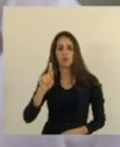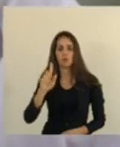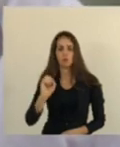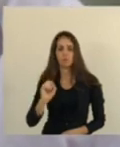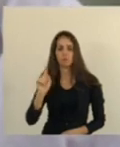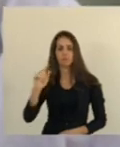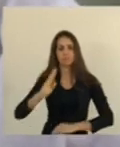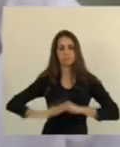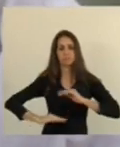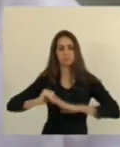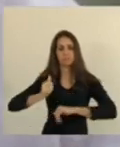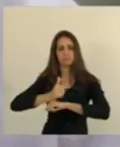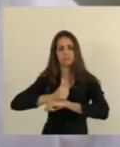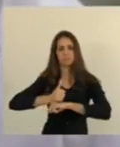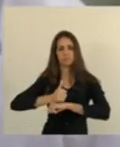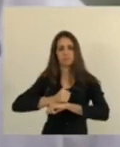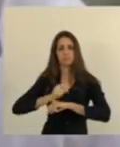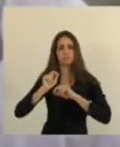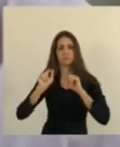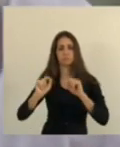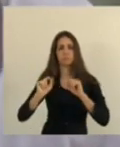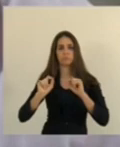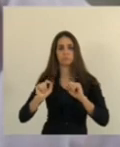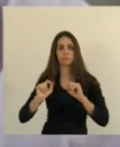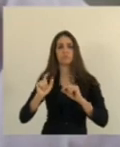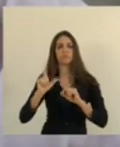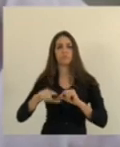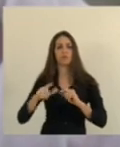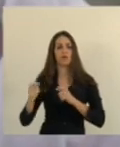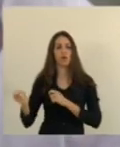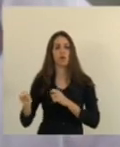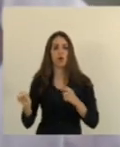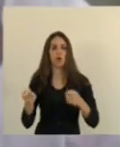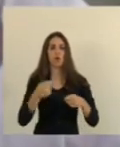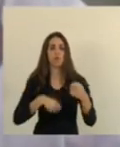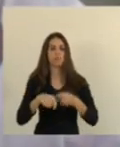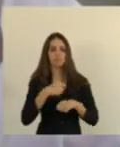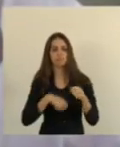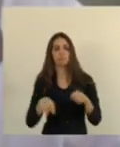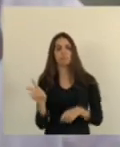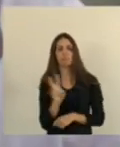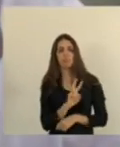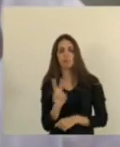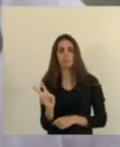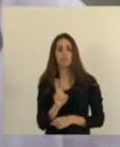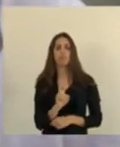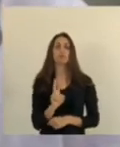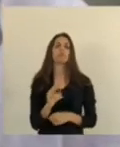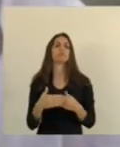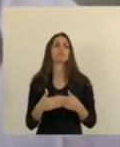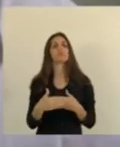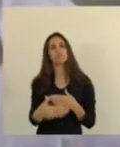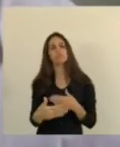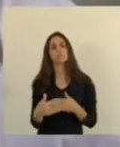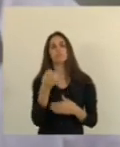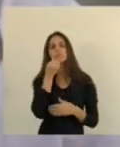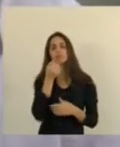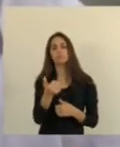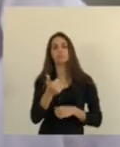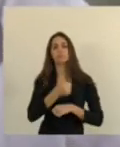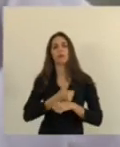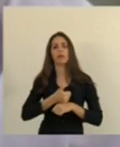que vem comandando os destinos de Vila Velha muito bem,